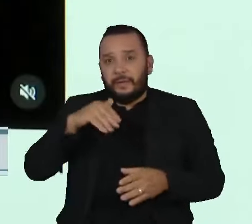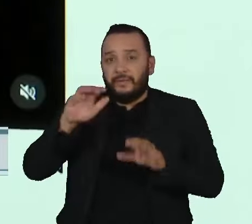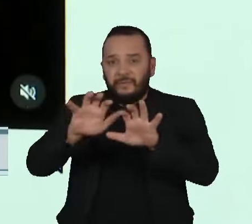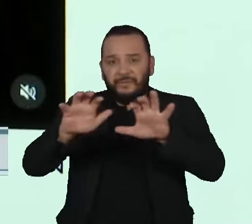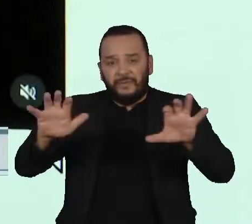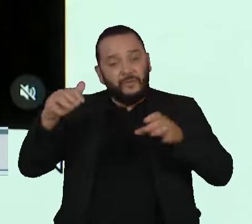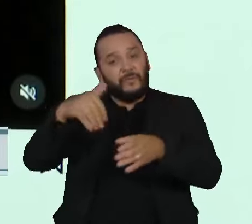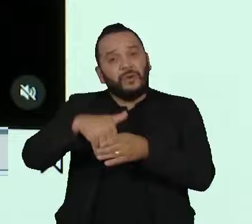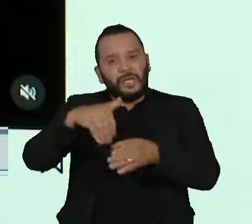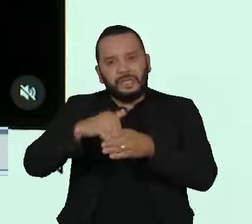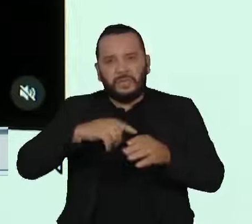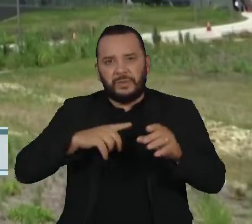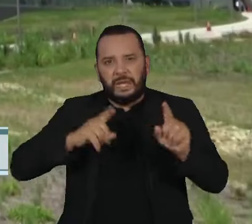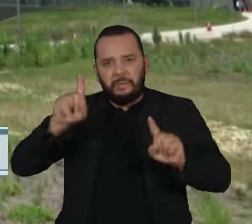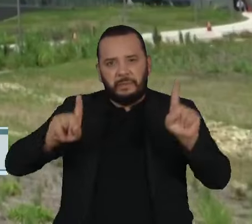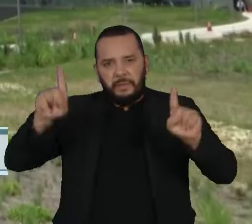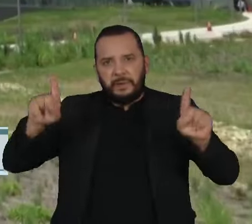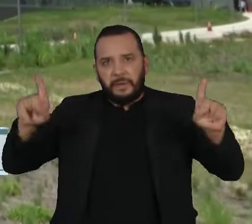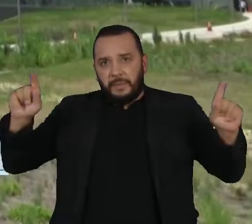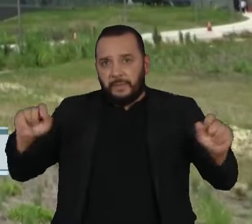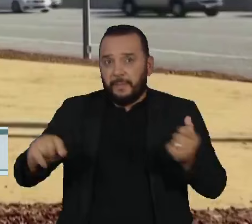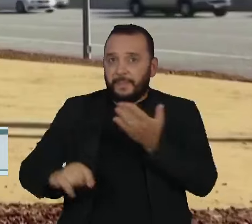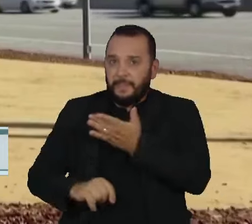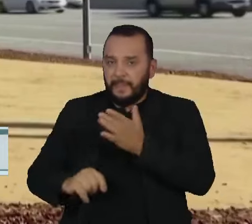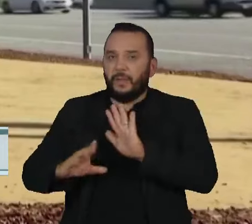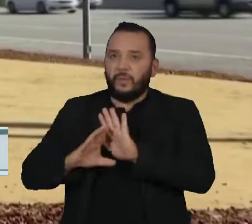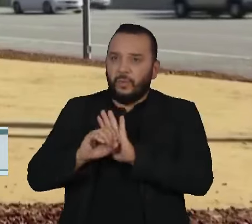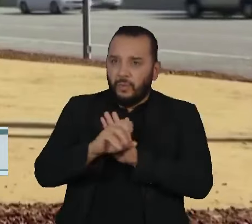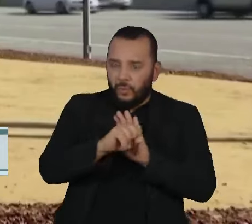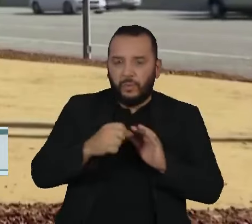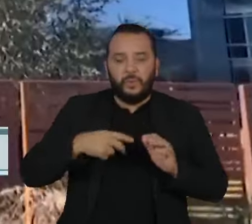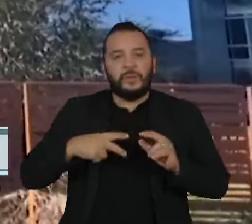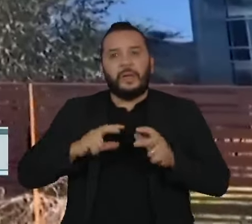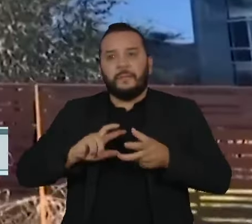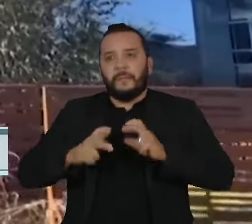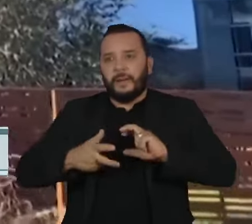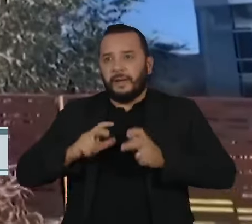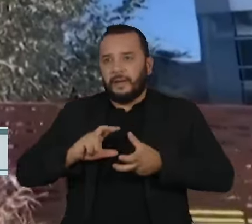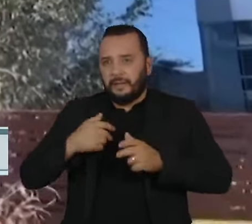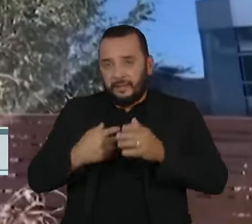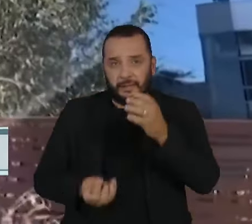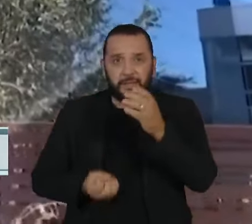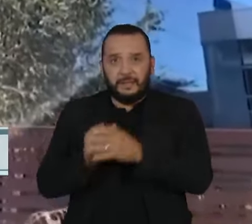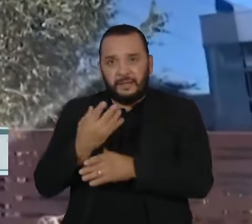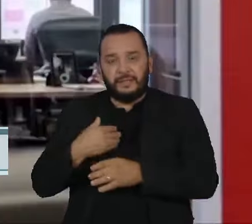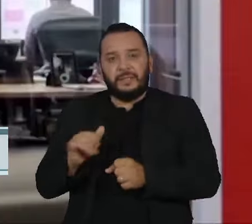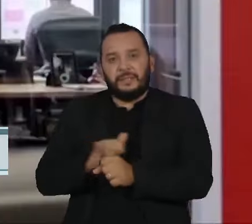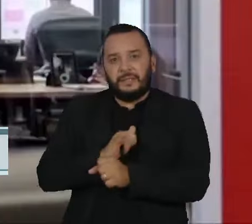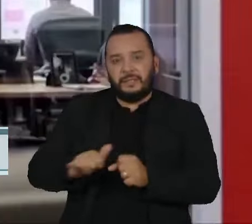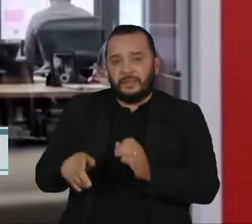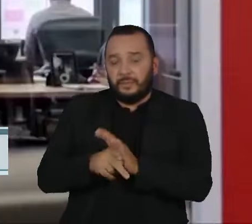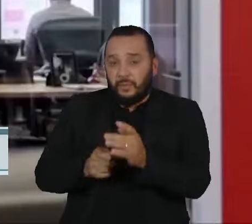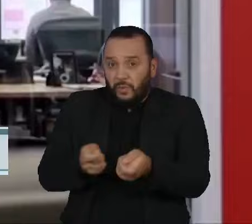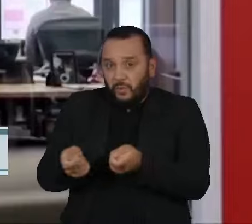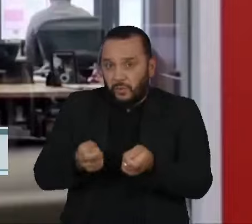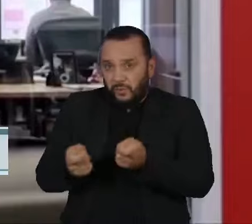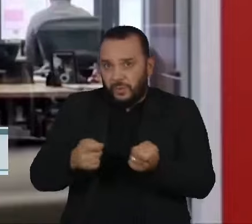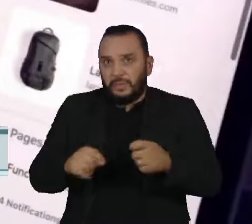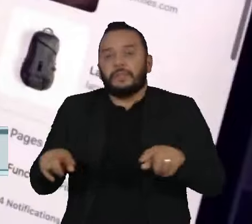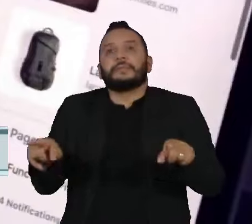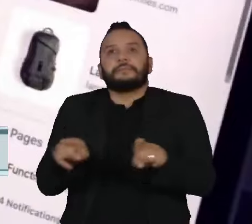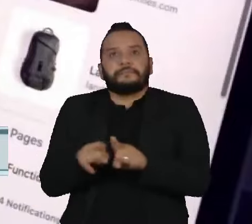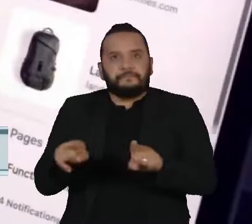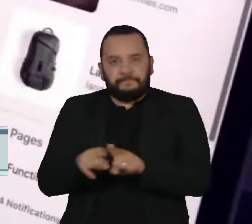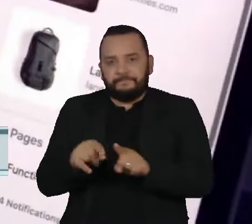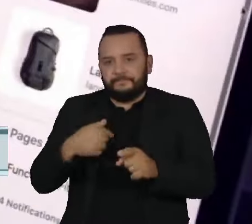entre as chamadas Big Techs, enquanto o Google e a Meta estão desenvolvendo ferramentas de controle e até deixando de